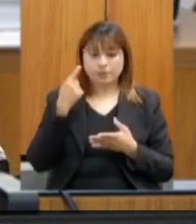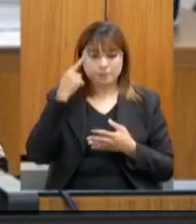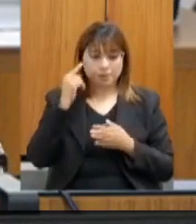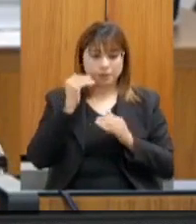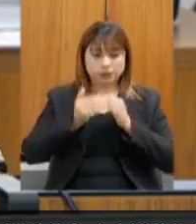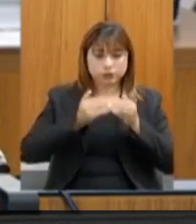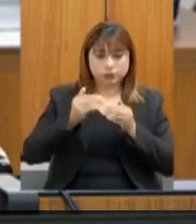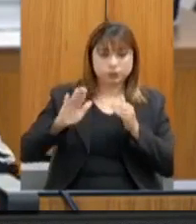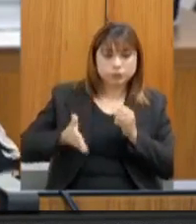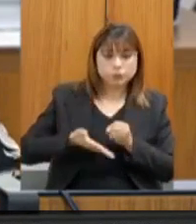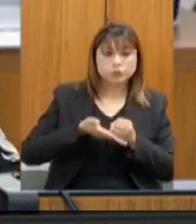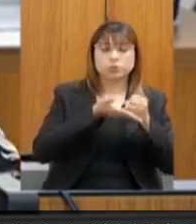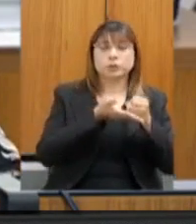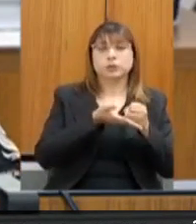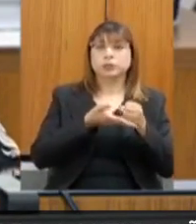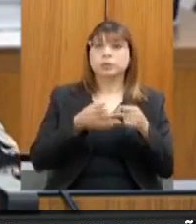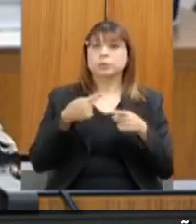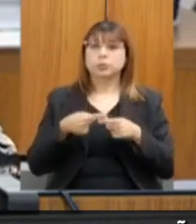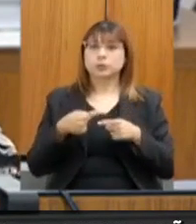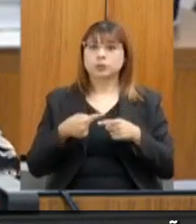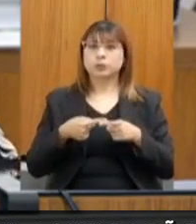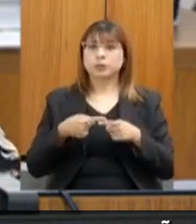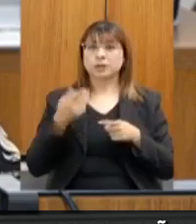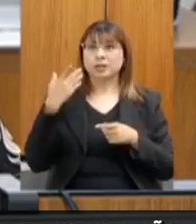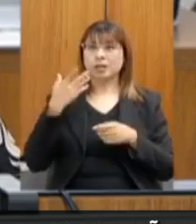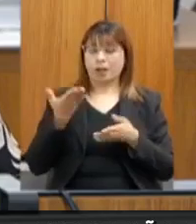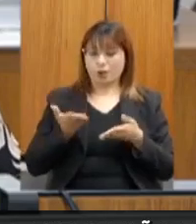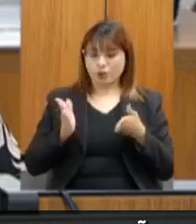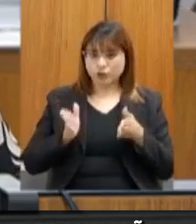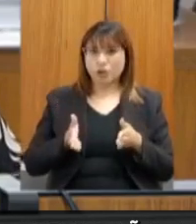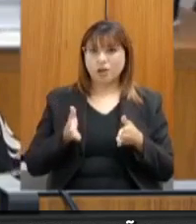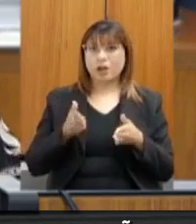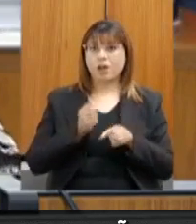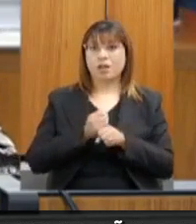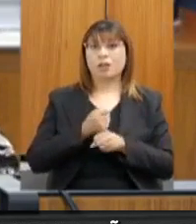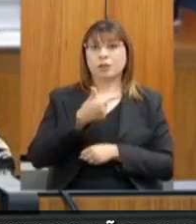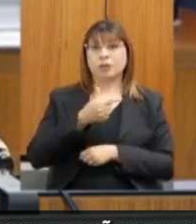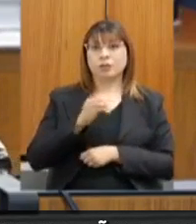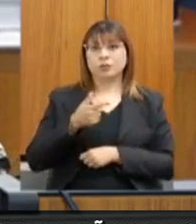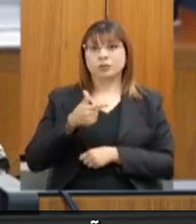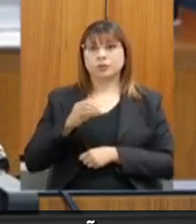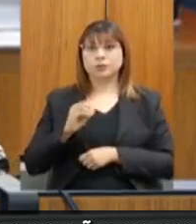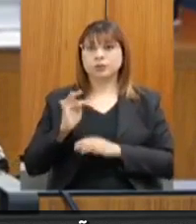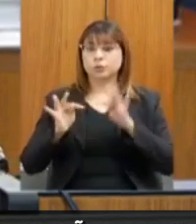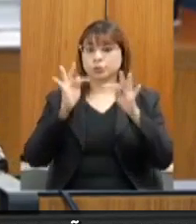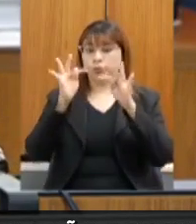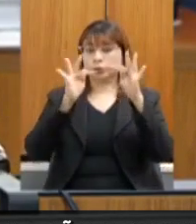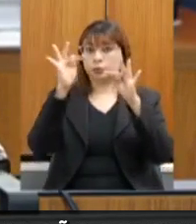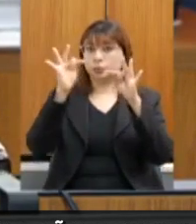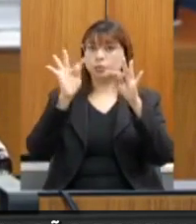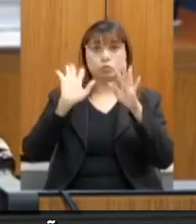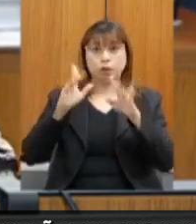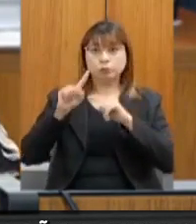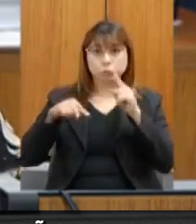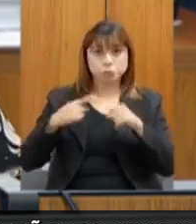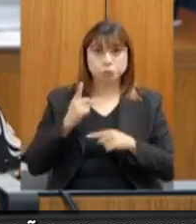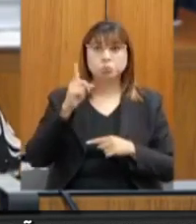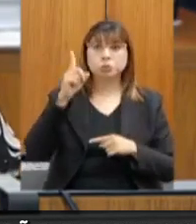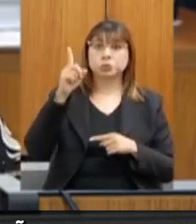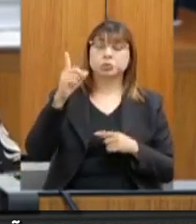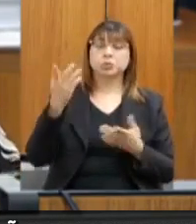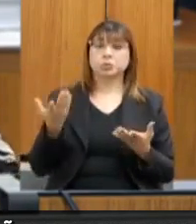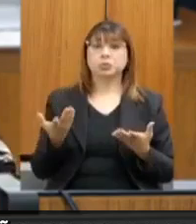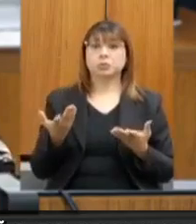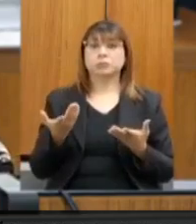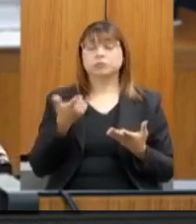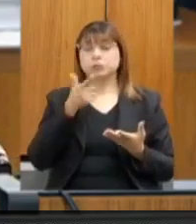sustentável. Nós estamos no ano de 2020, onde a técnica, a tecnologia é, de fato, muito avançada para que a